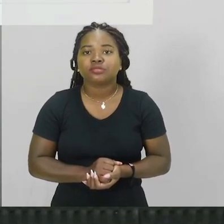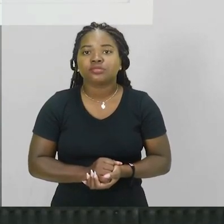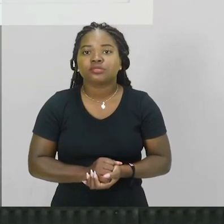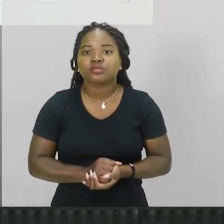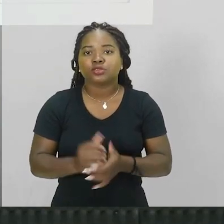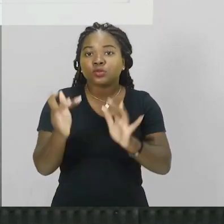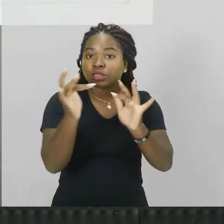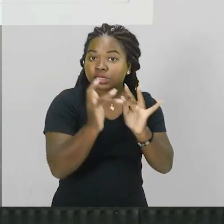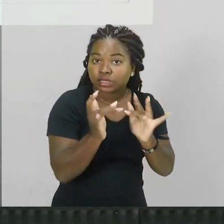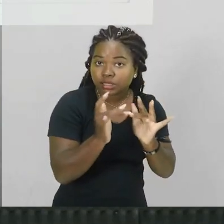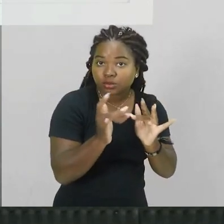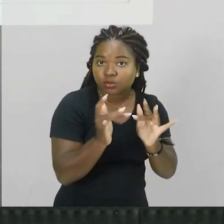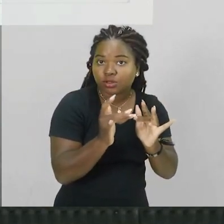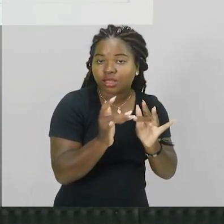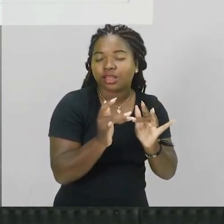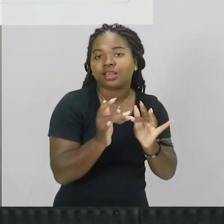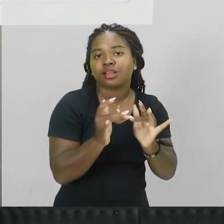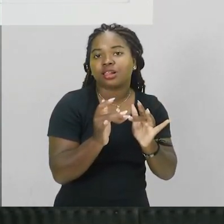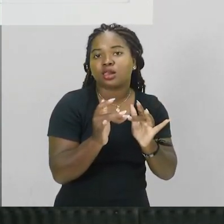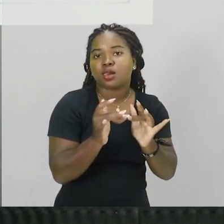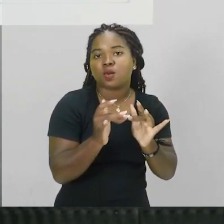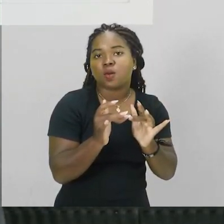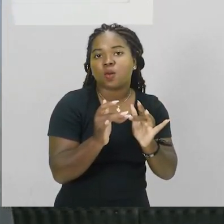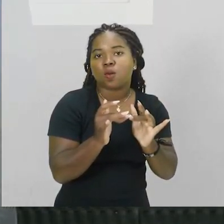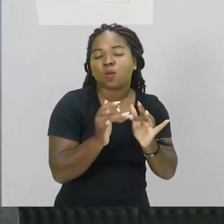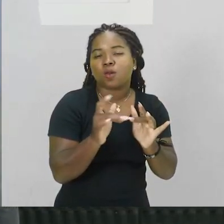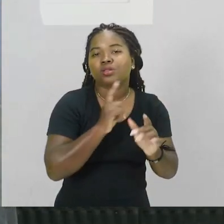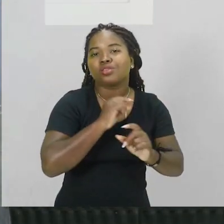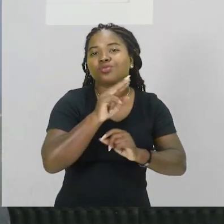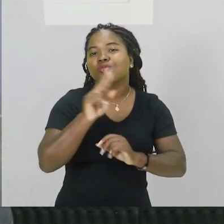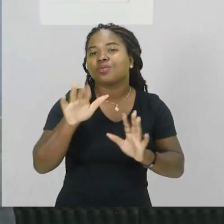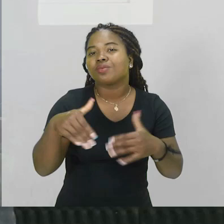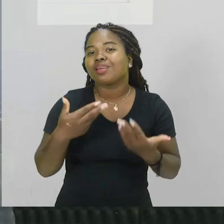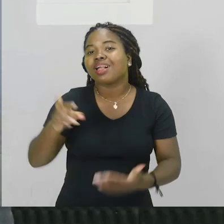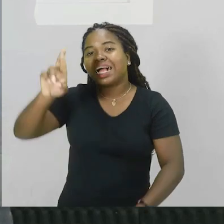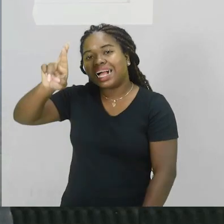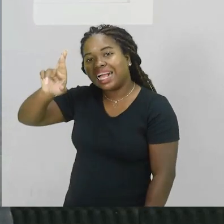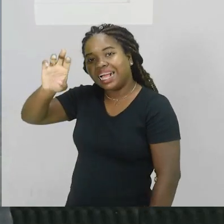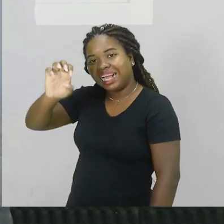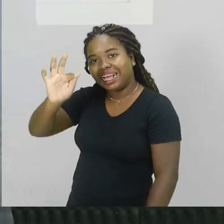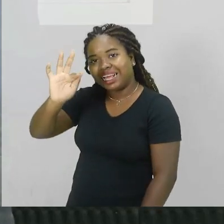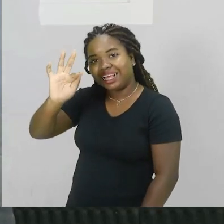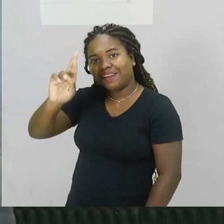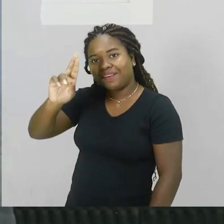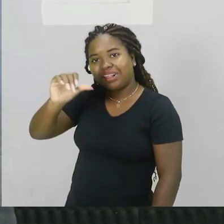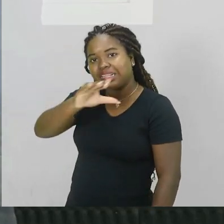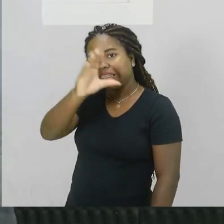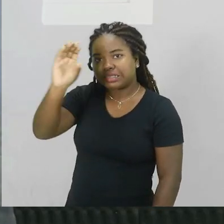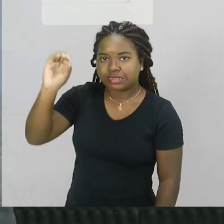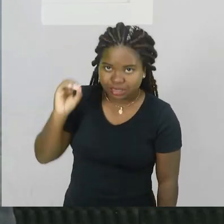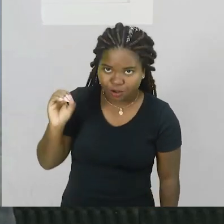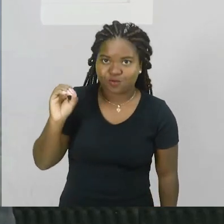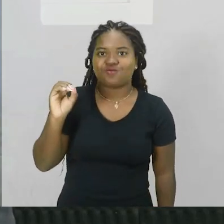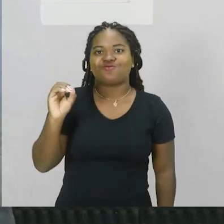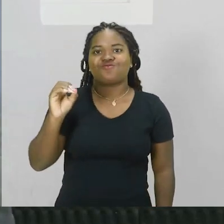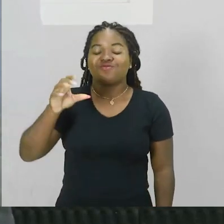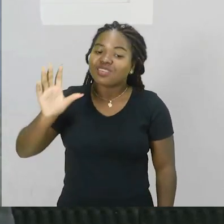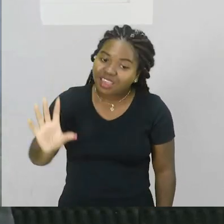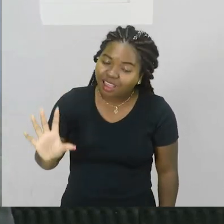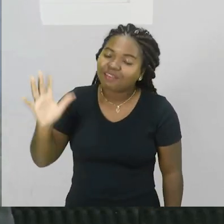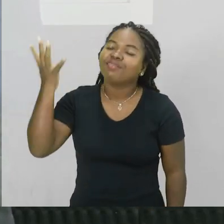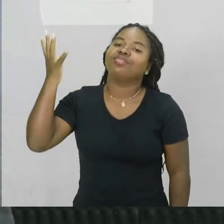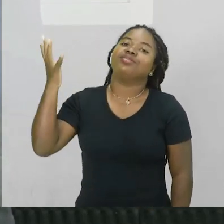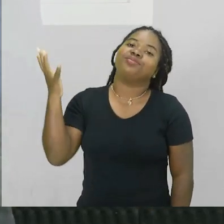outro, é o que nós chamamos de refração. Então, esse é o fenômeno